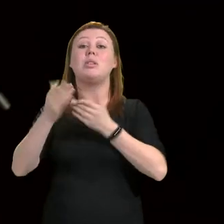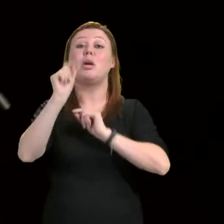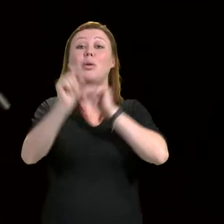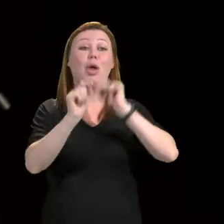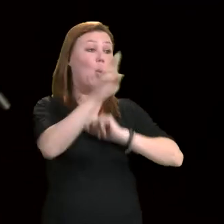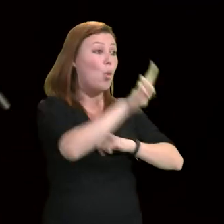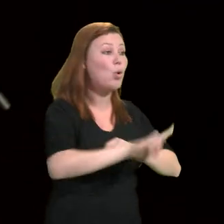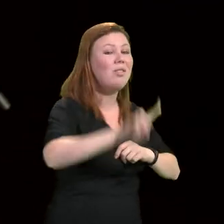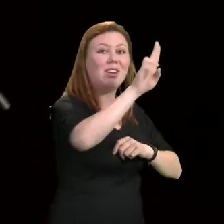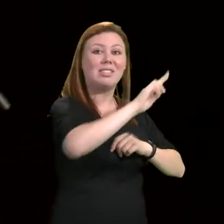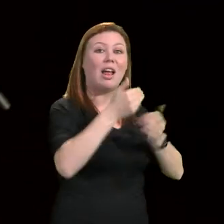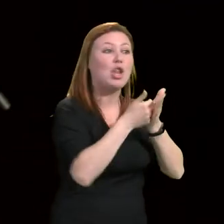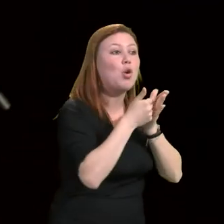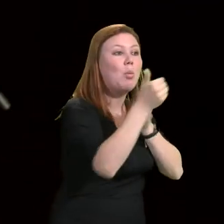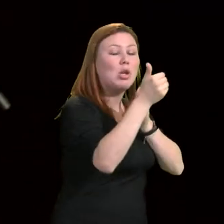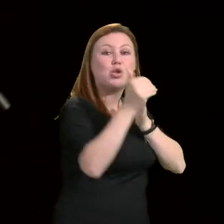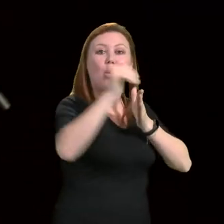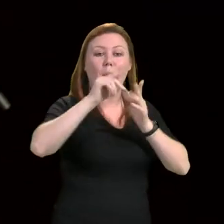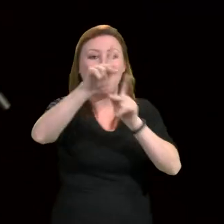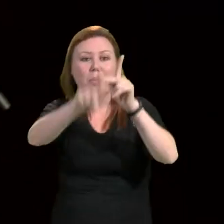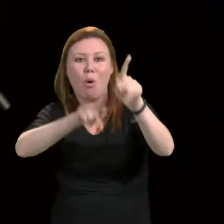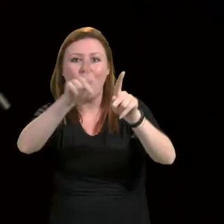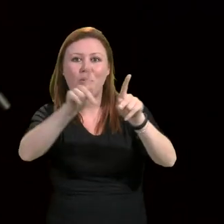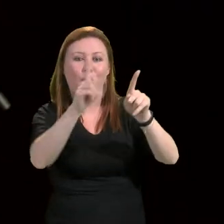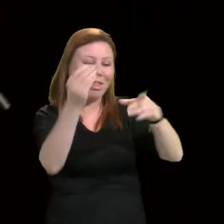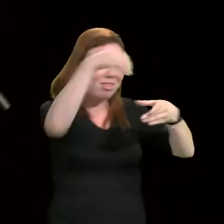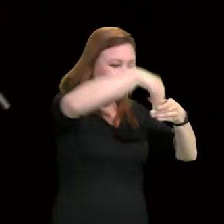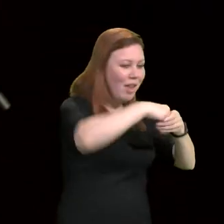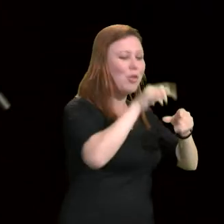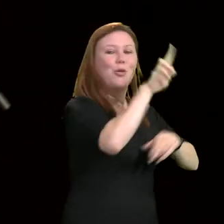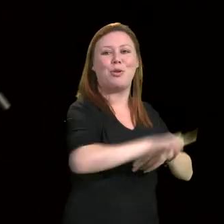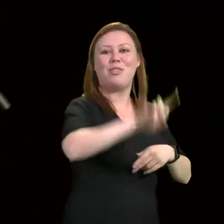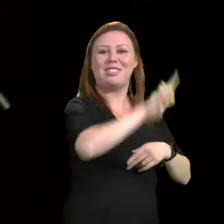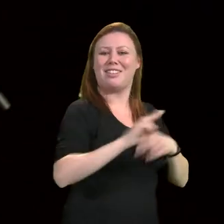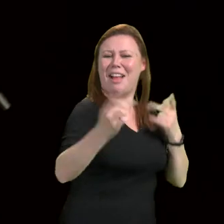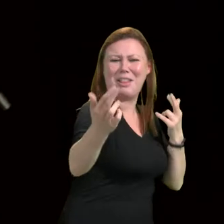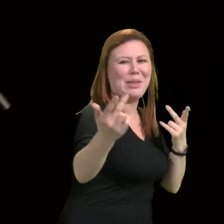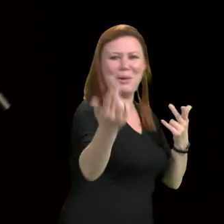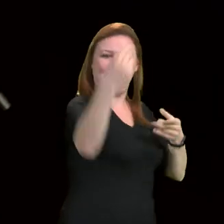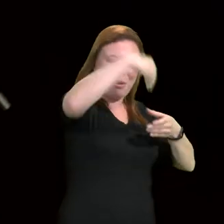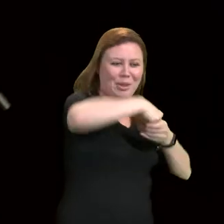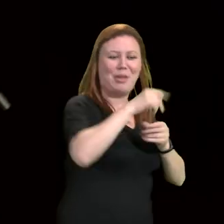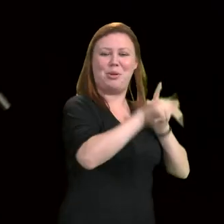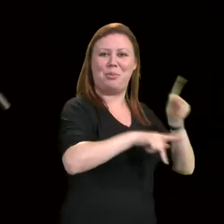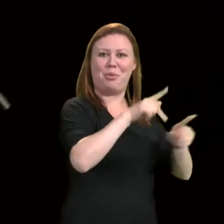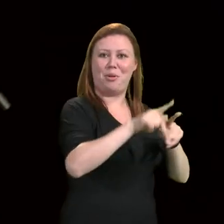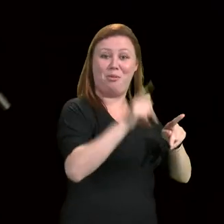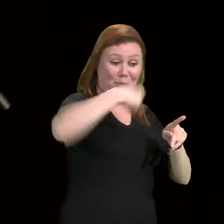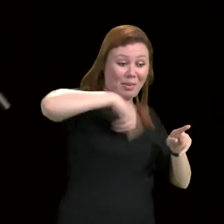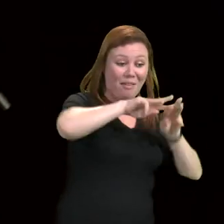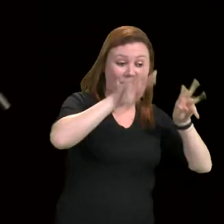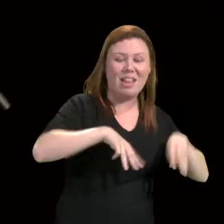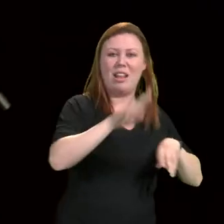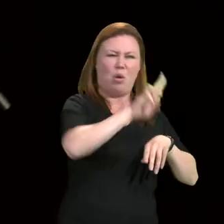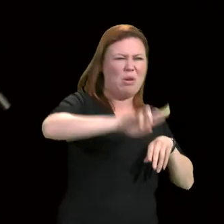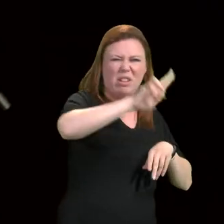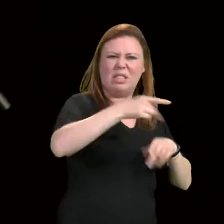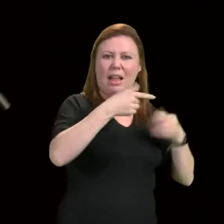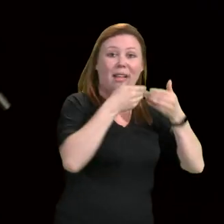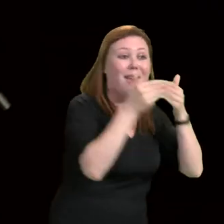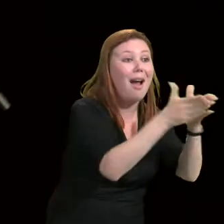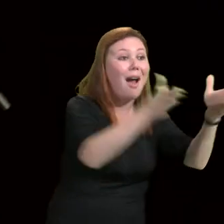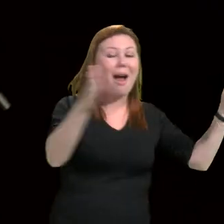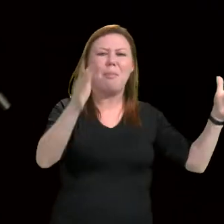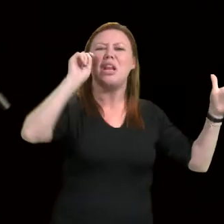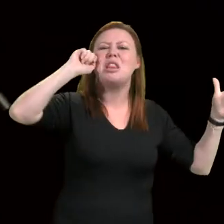pintado com a cara do povo. As universidades têm aberto as suas portas para negros e negras,